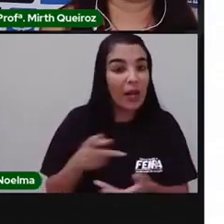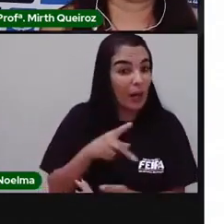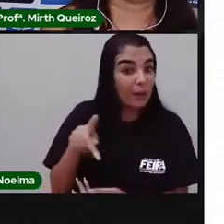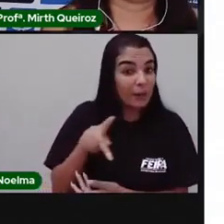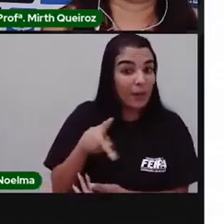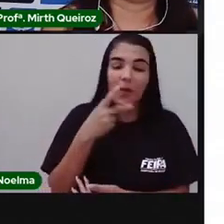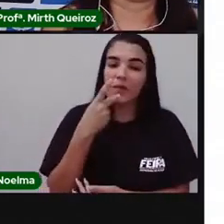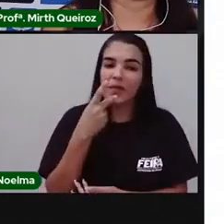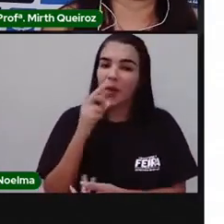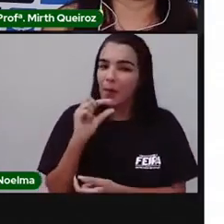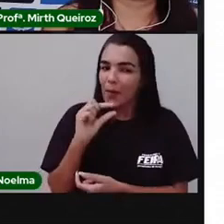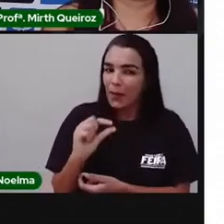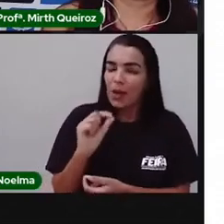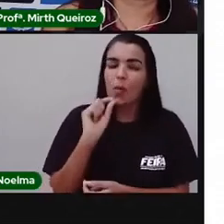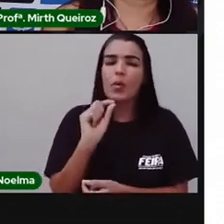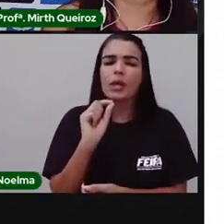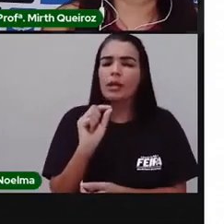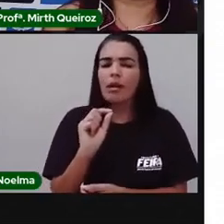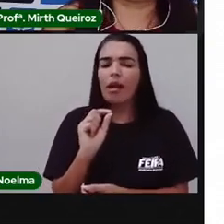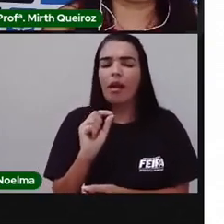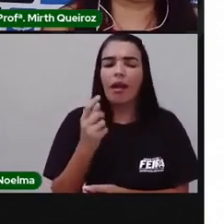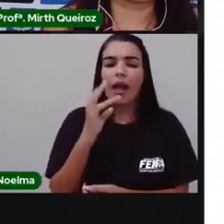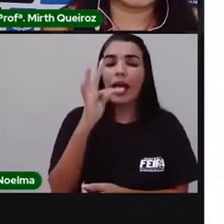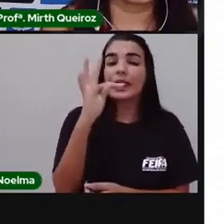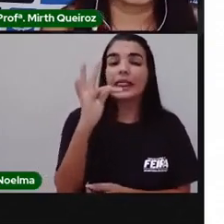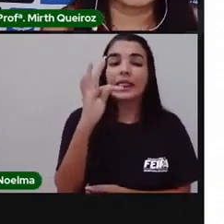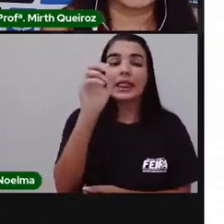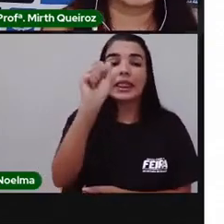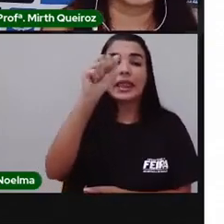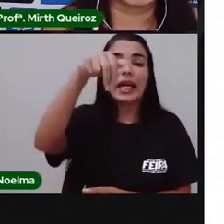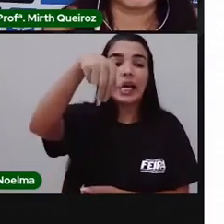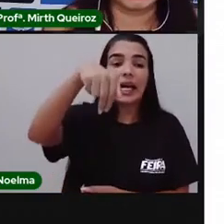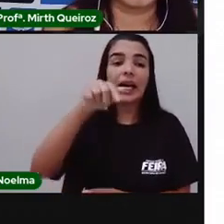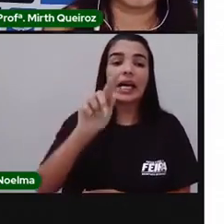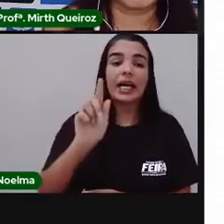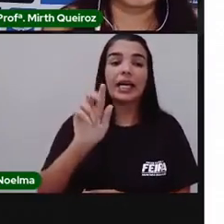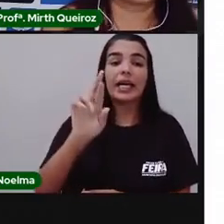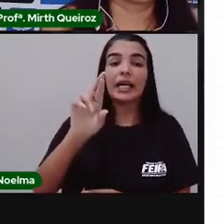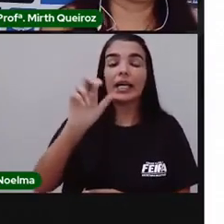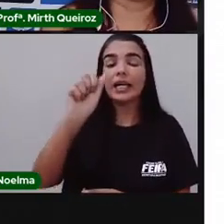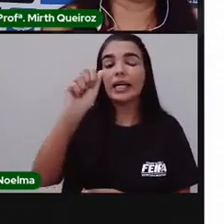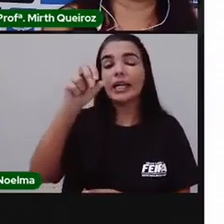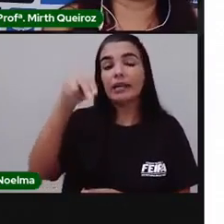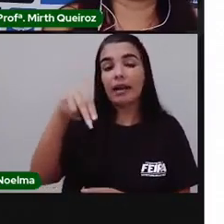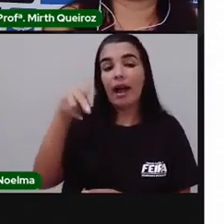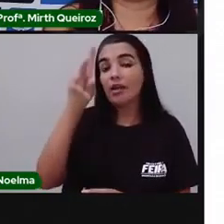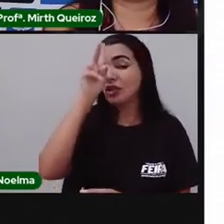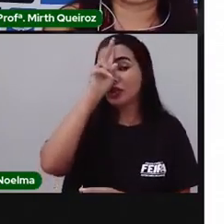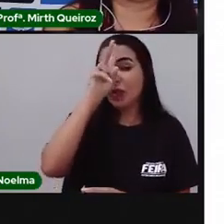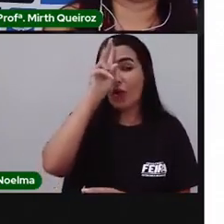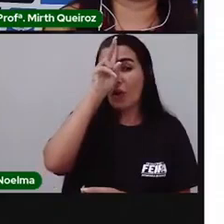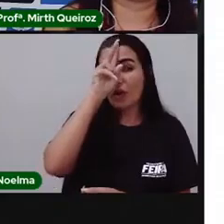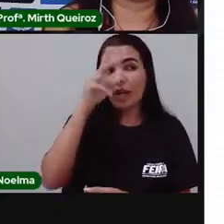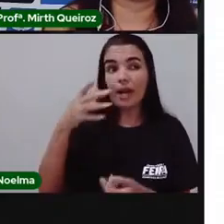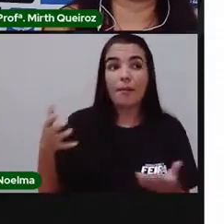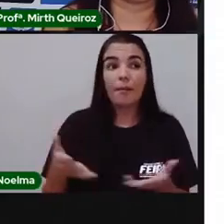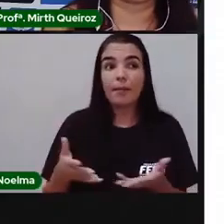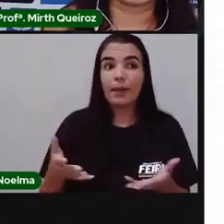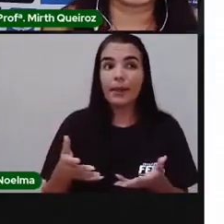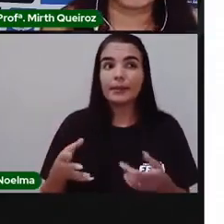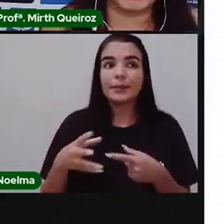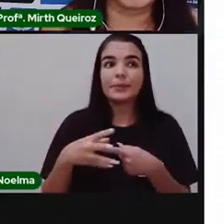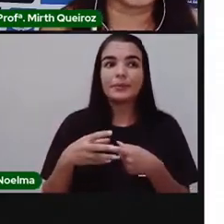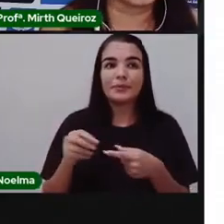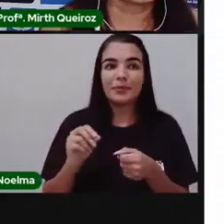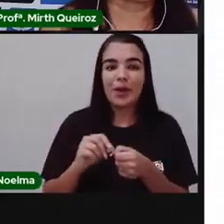pouquinho com vocês Sobre o tangrã, a história do tangrã. E pra isso nós vamos utilizar dois tipos de